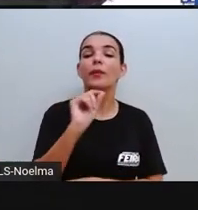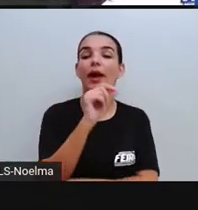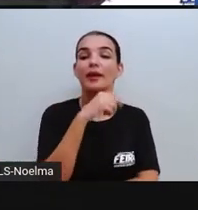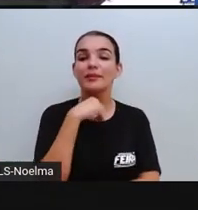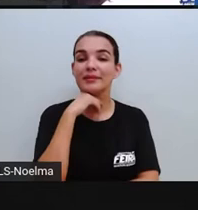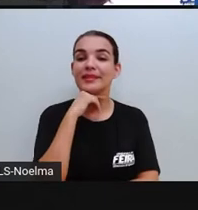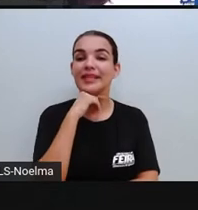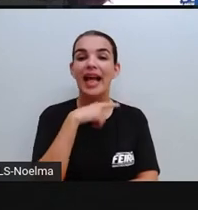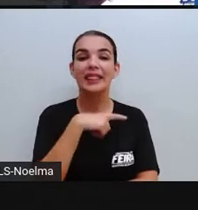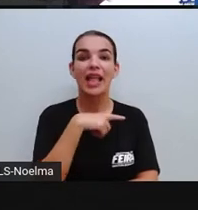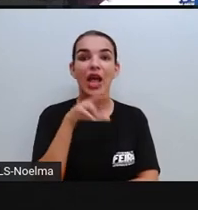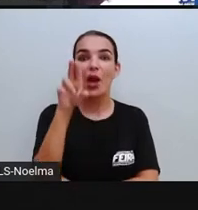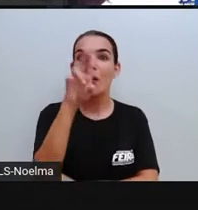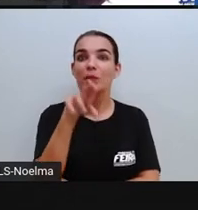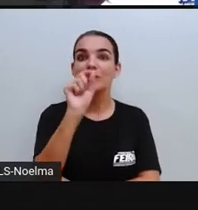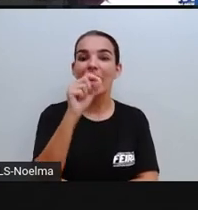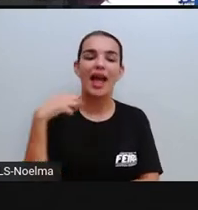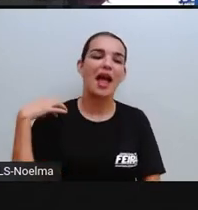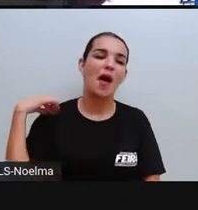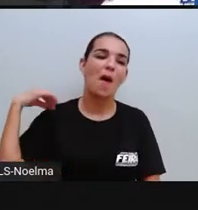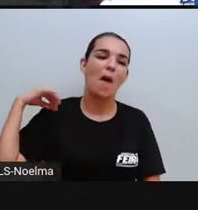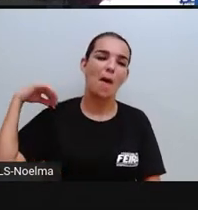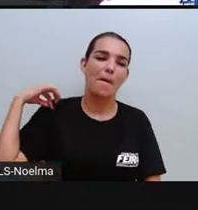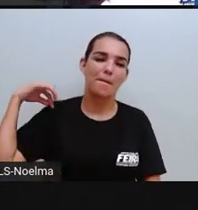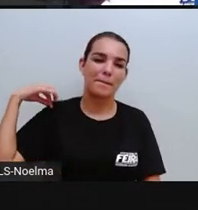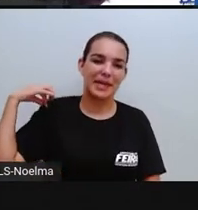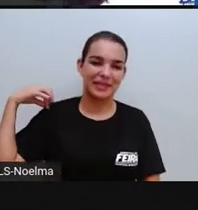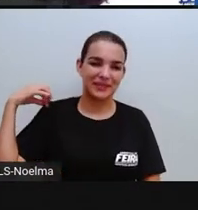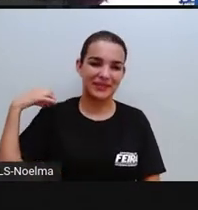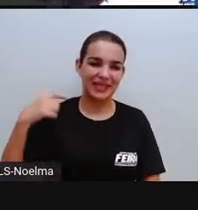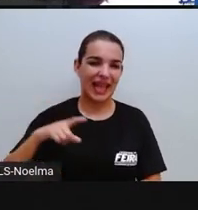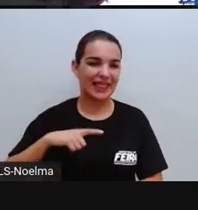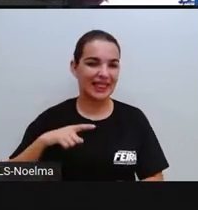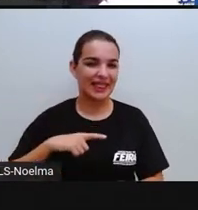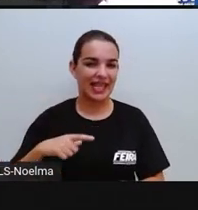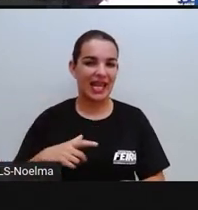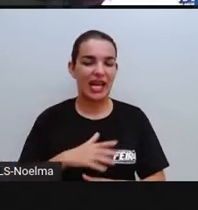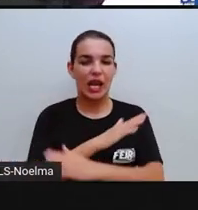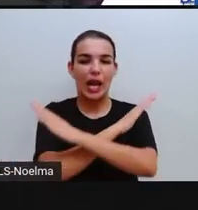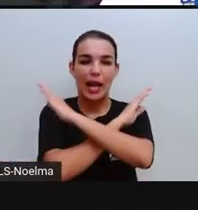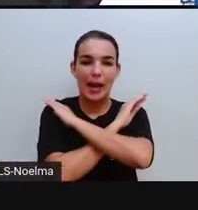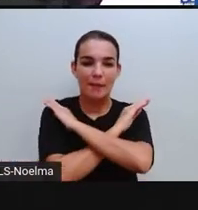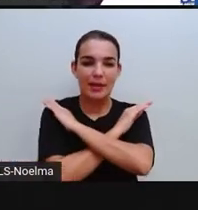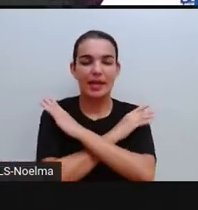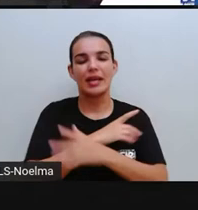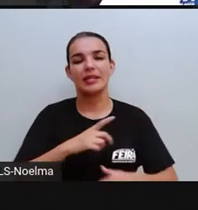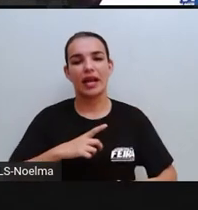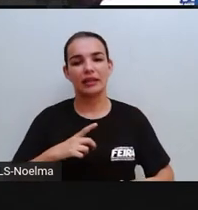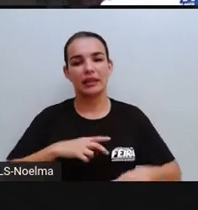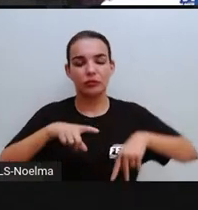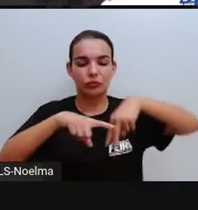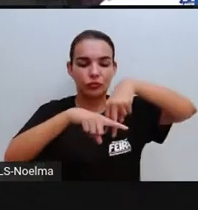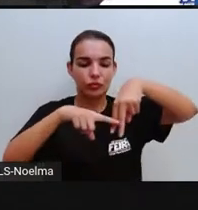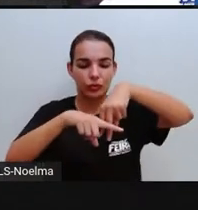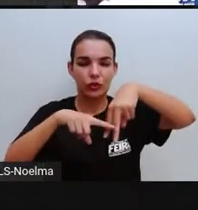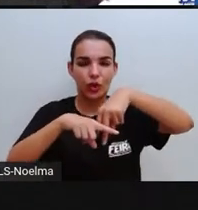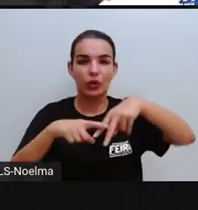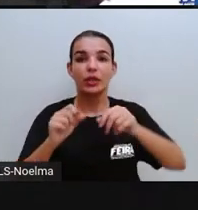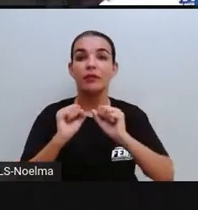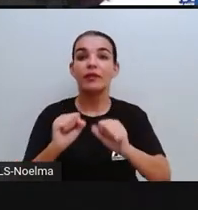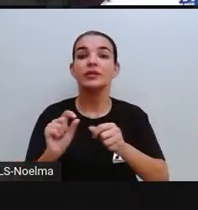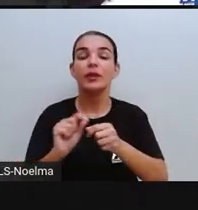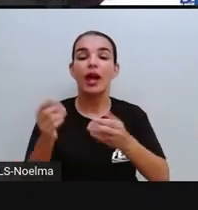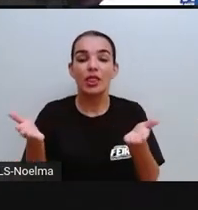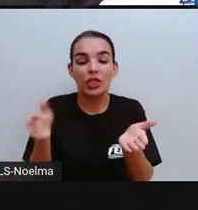a gente tem também, ó, são as roupas, né? A gente tem aí roupas que a gente consegue aí dobrar,